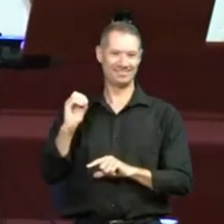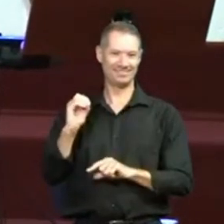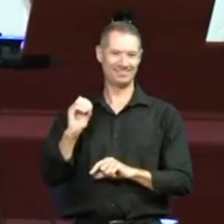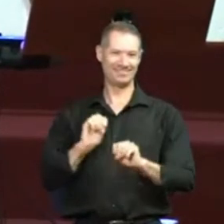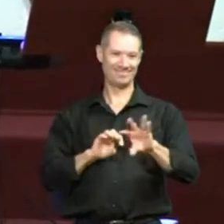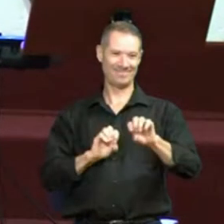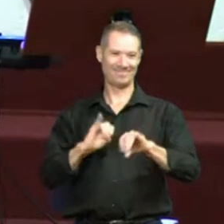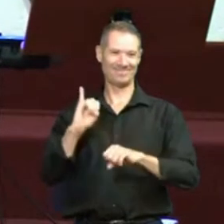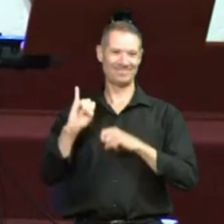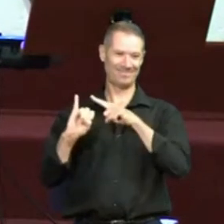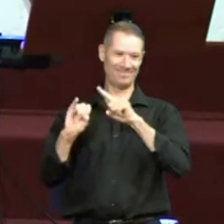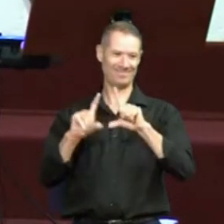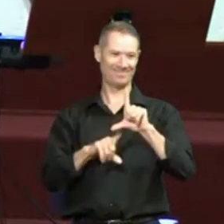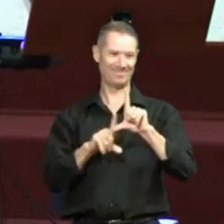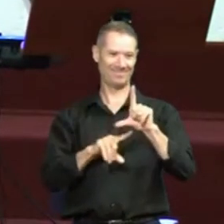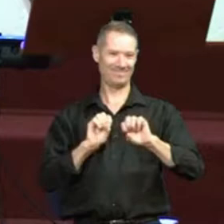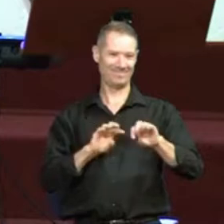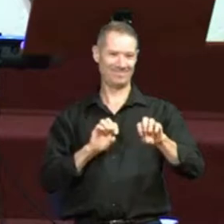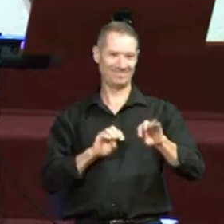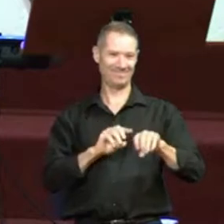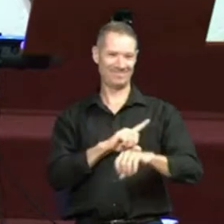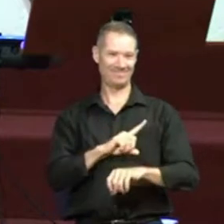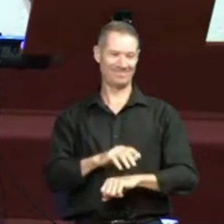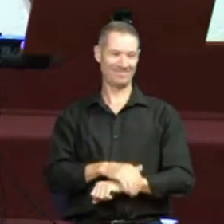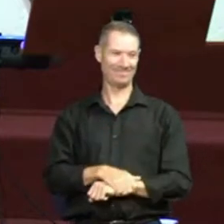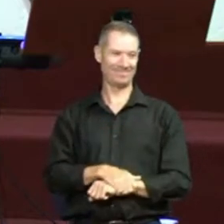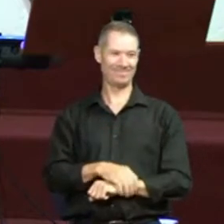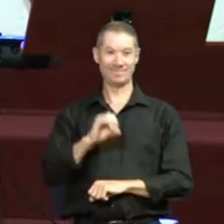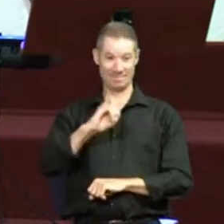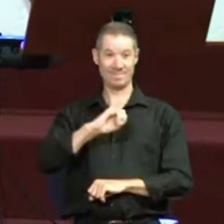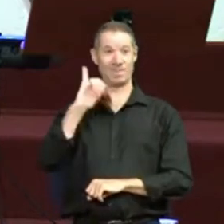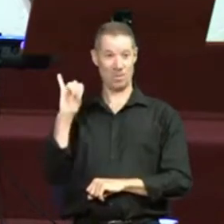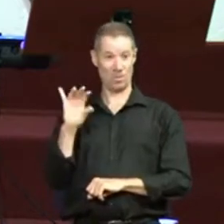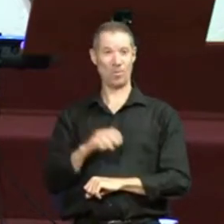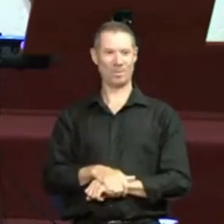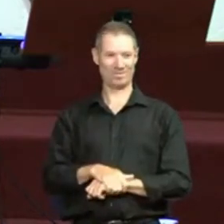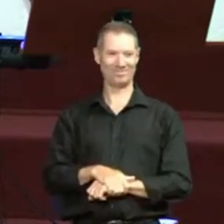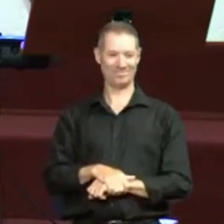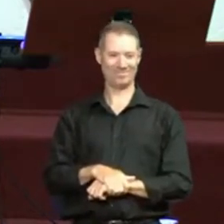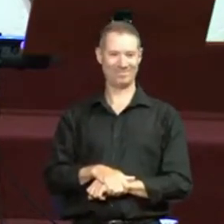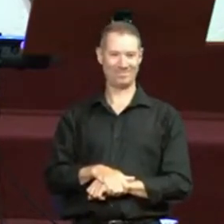I. Então, juntando assim, fica oi. Daí você faz um movimento.